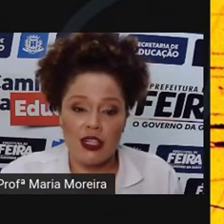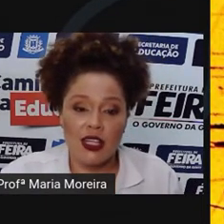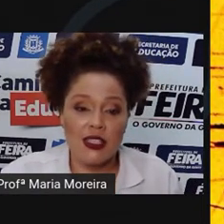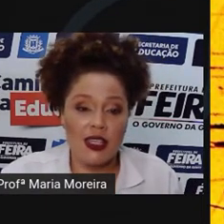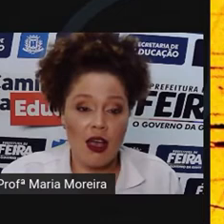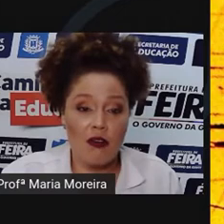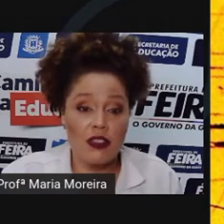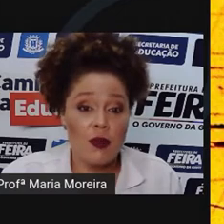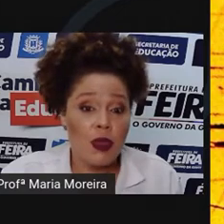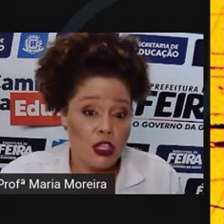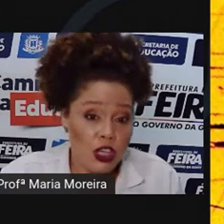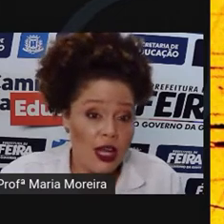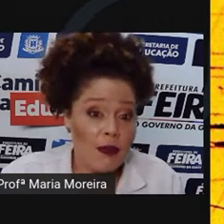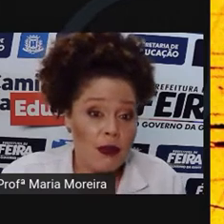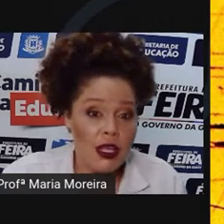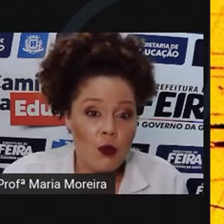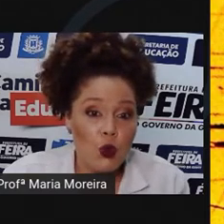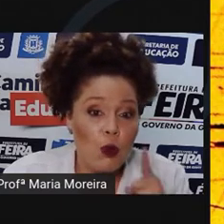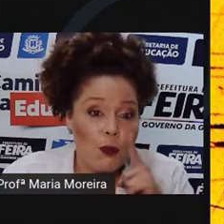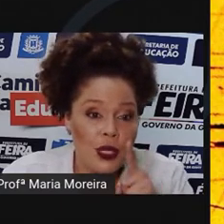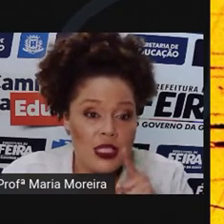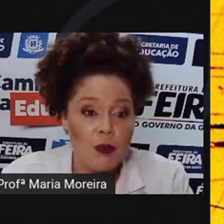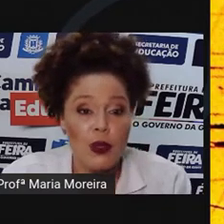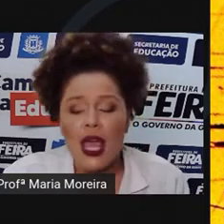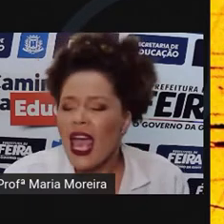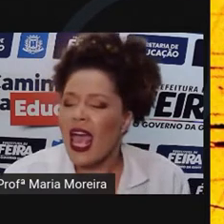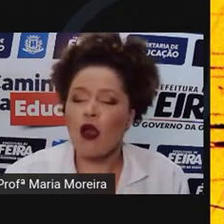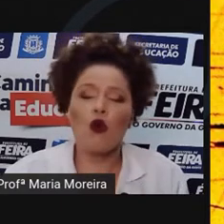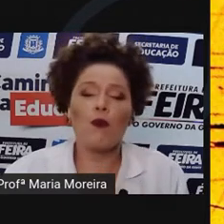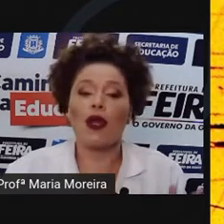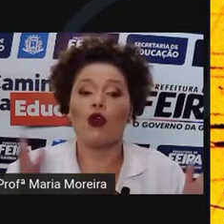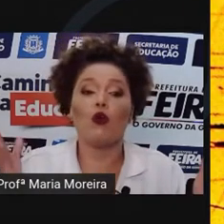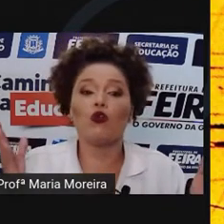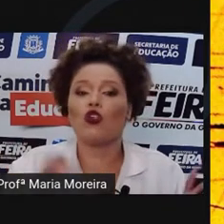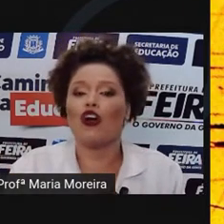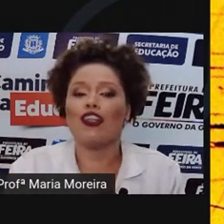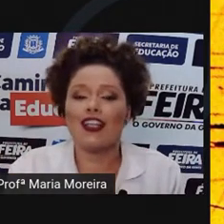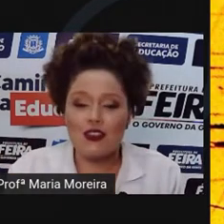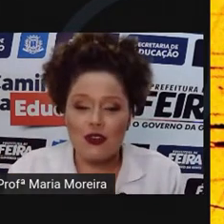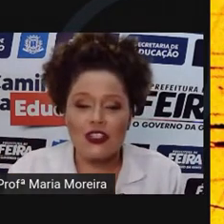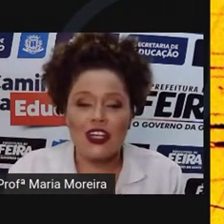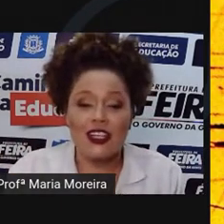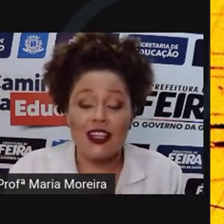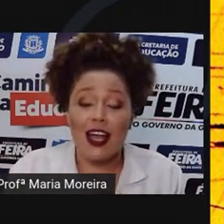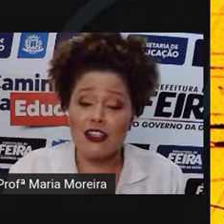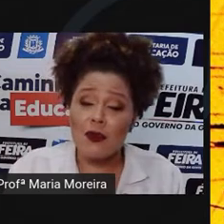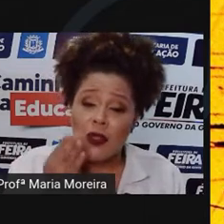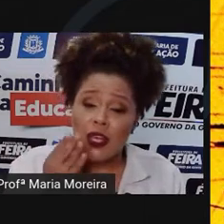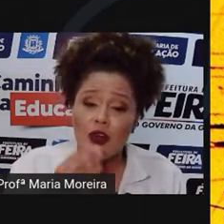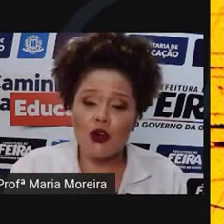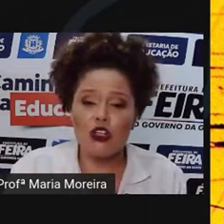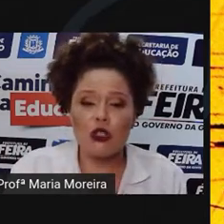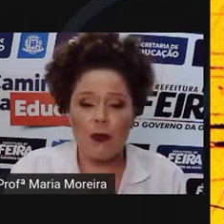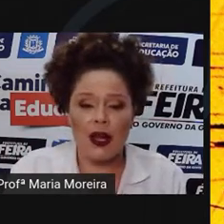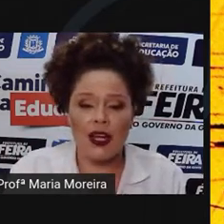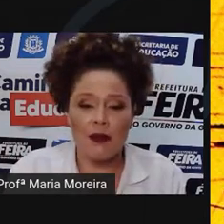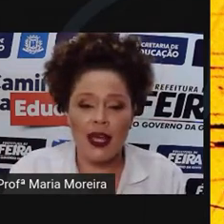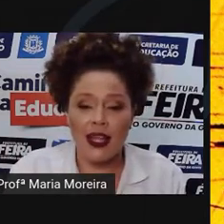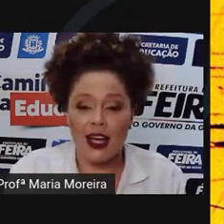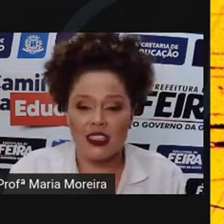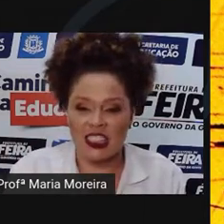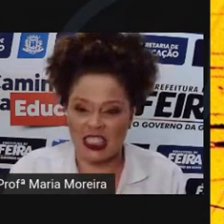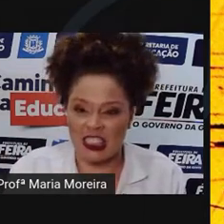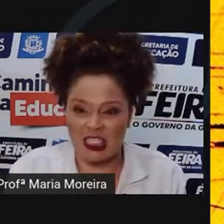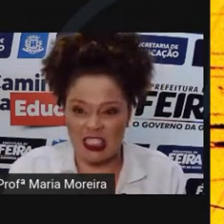Mas, nas selvas, Jeremim, o príncipe, recuperou toda a sua dignidade e gosto pela